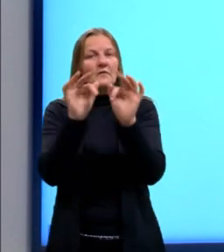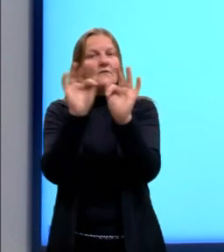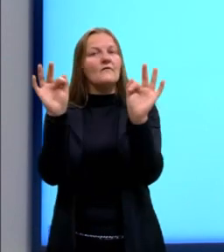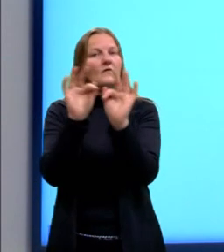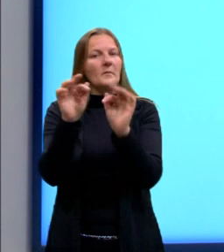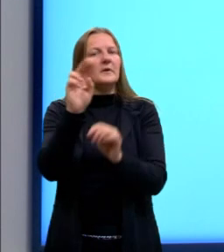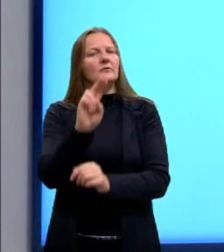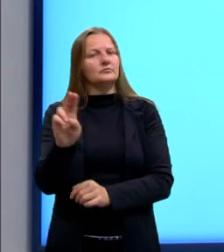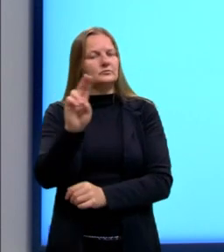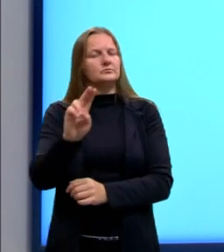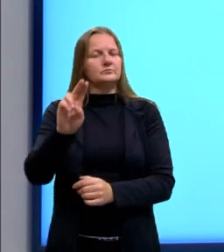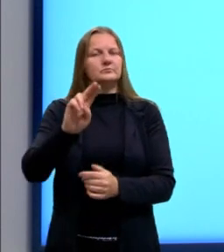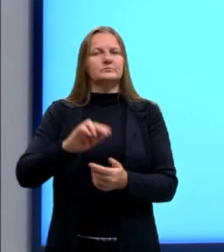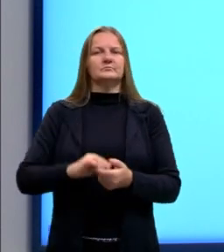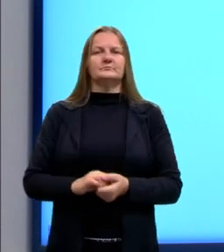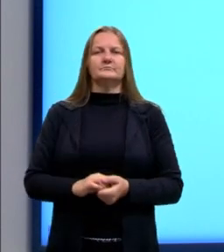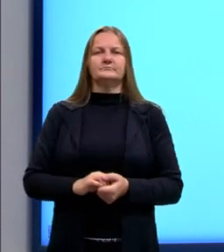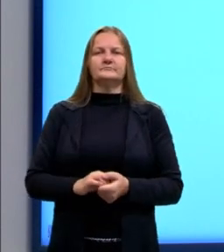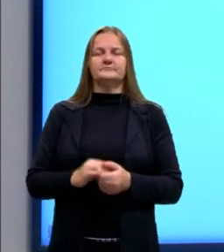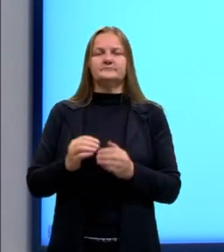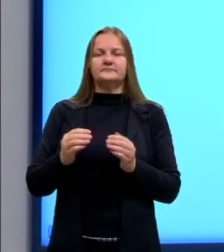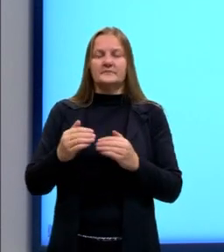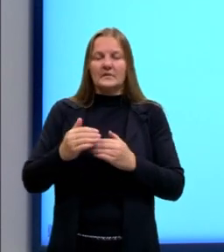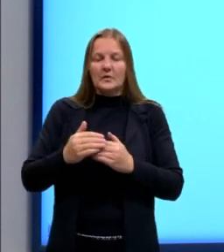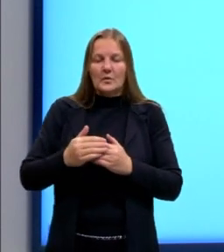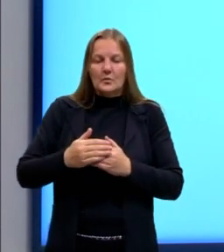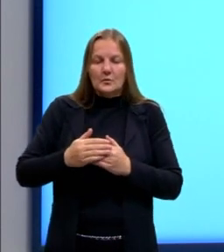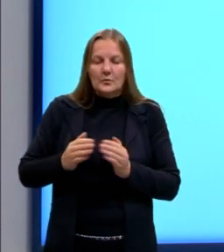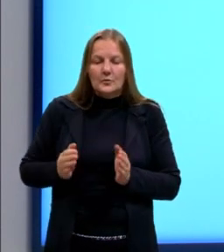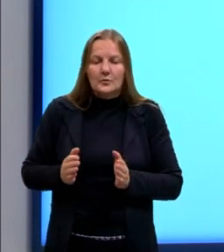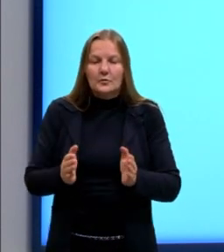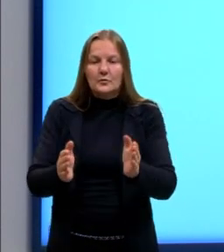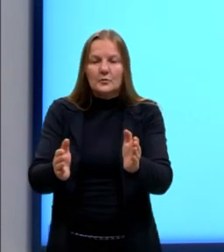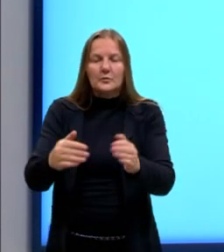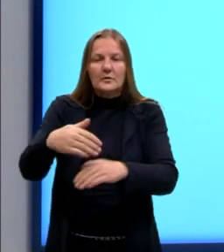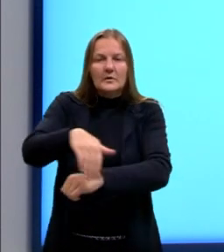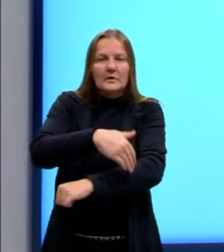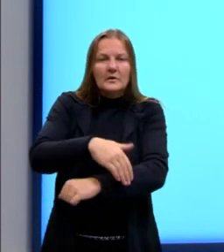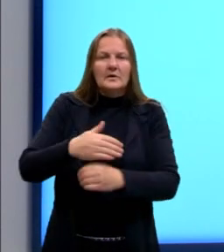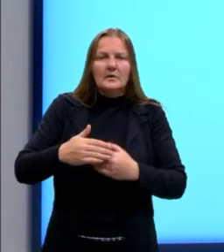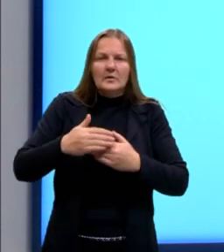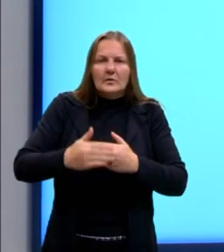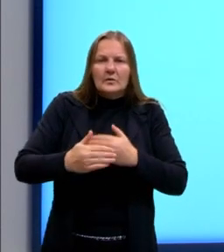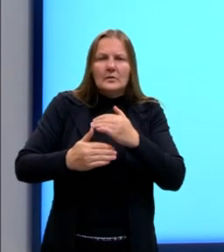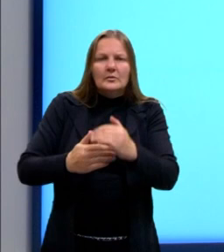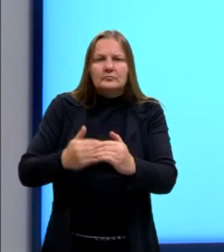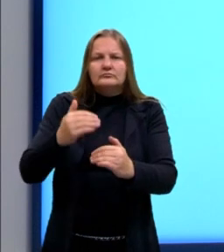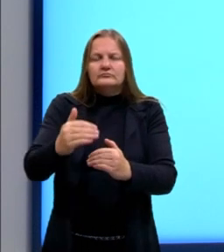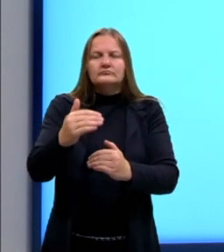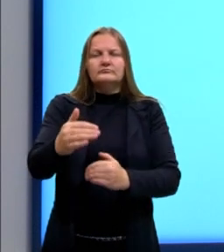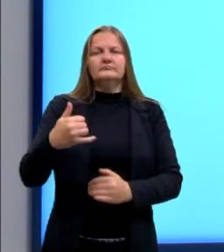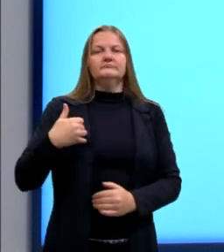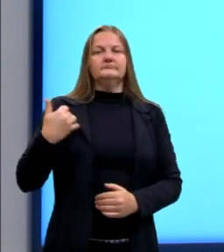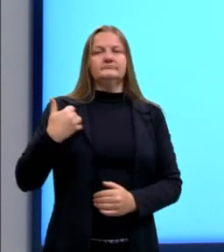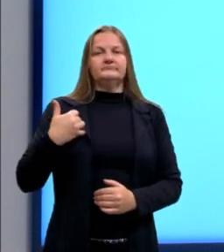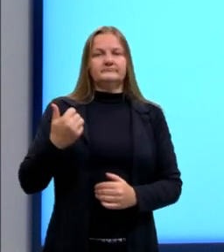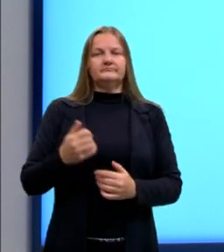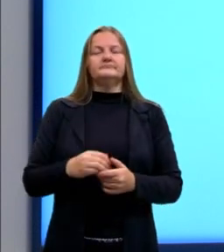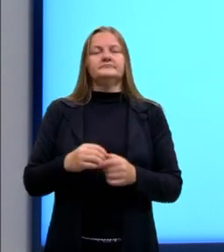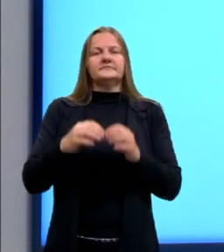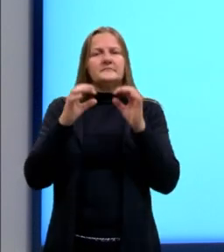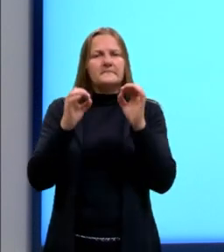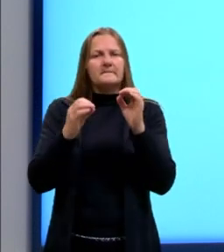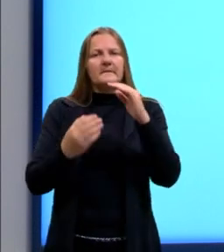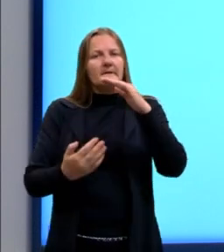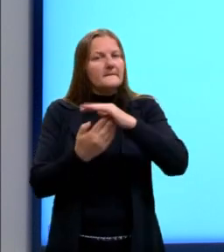vamos utilizar. Os trechos do percurso nos quais esse ciclista se mantém dentro de sua faixa aeróbica ideal